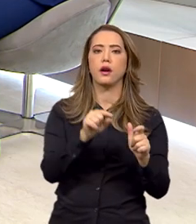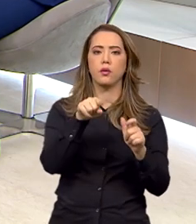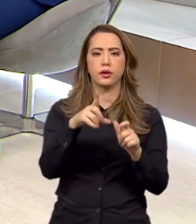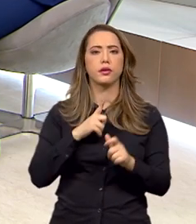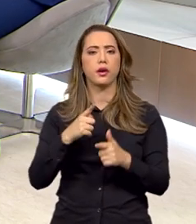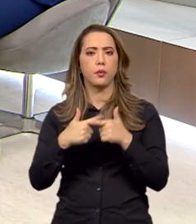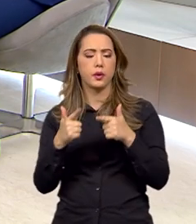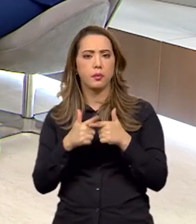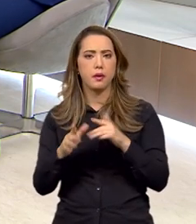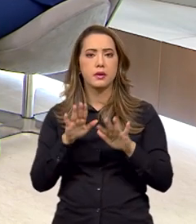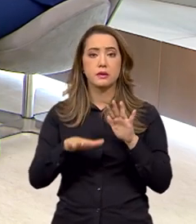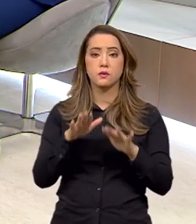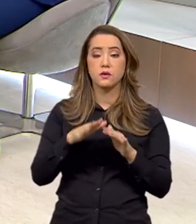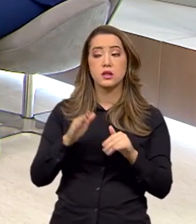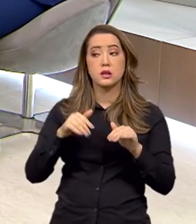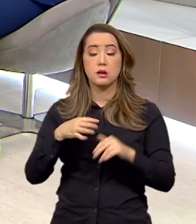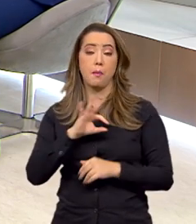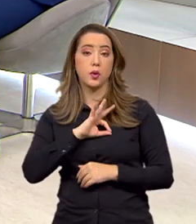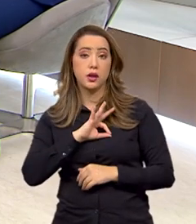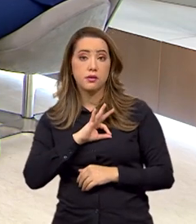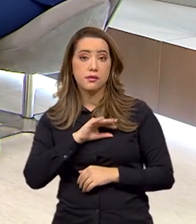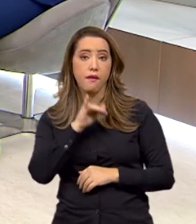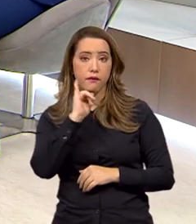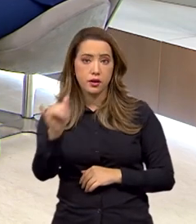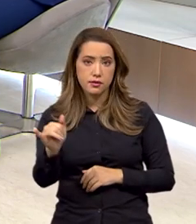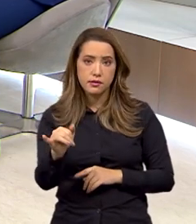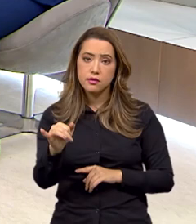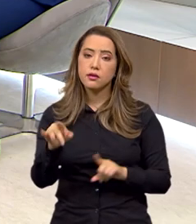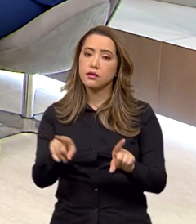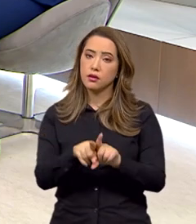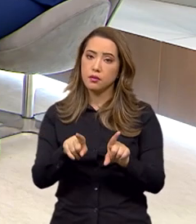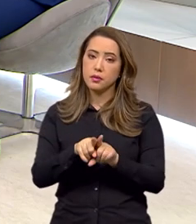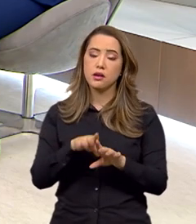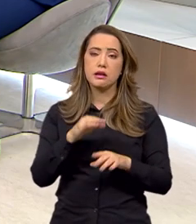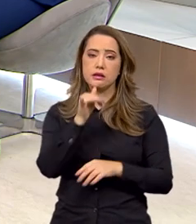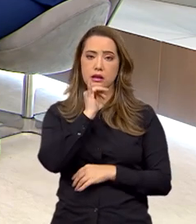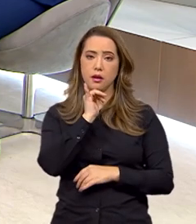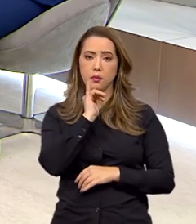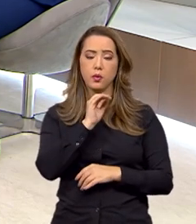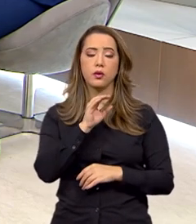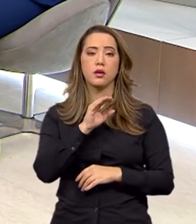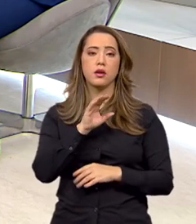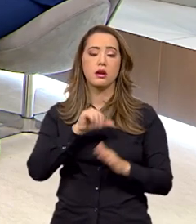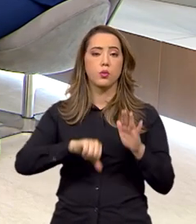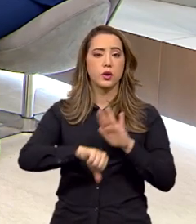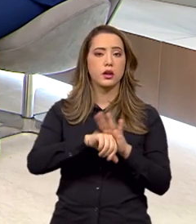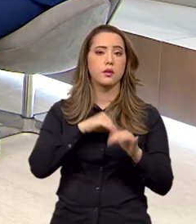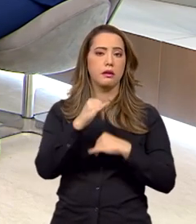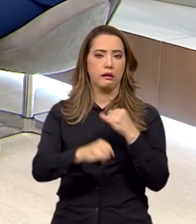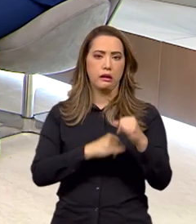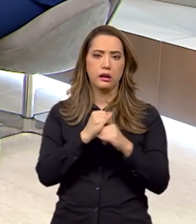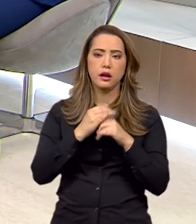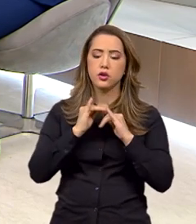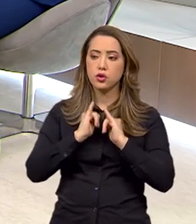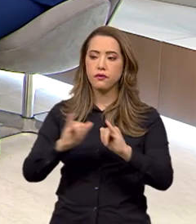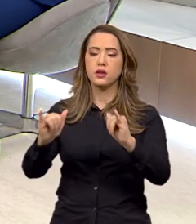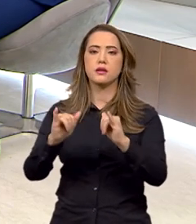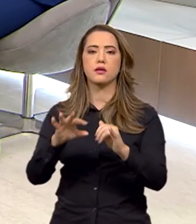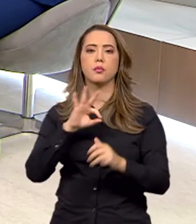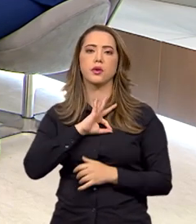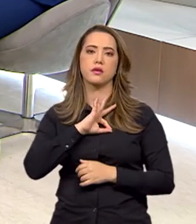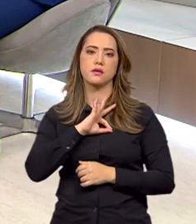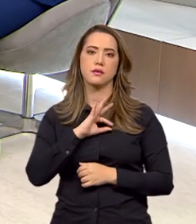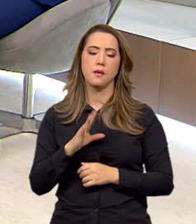violação, ou no caso para a Polícia Federal, no caso de uma questão online, um crime online. E importante dizer também